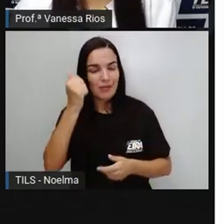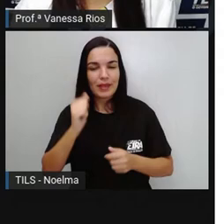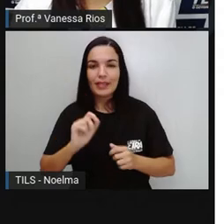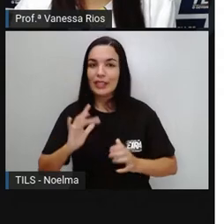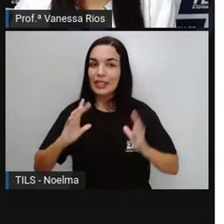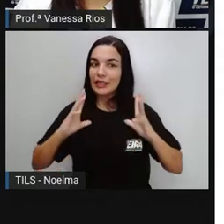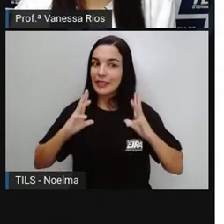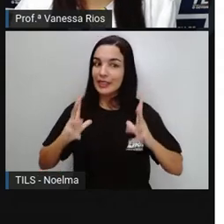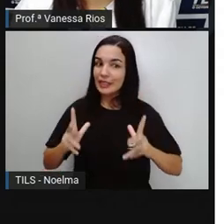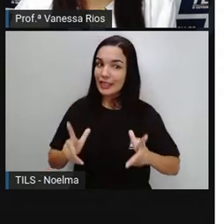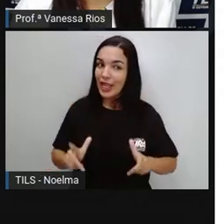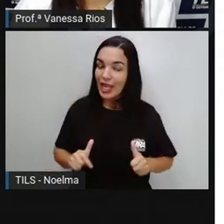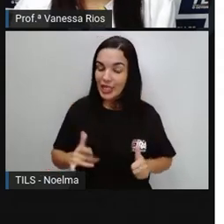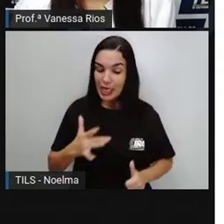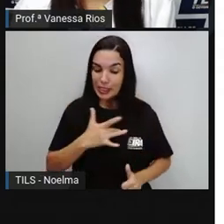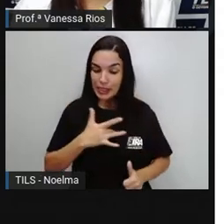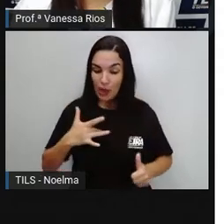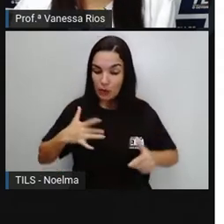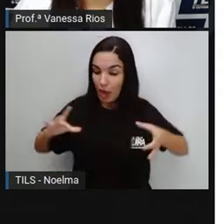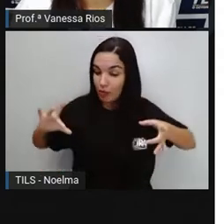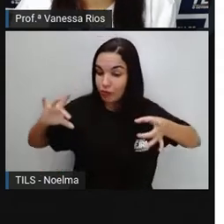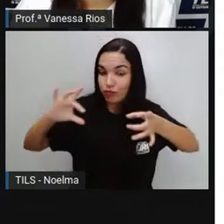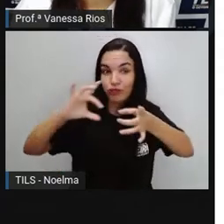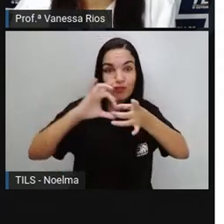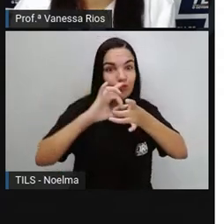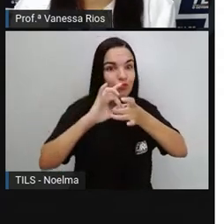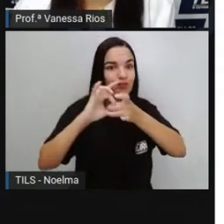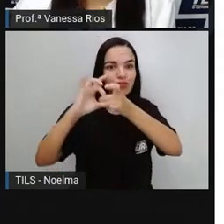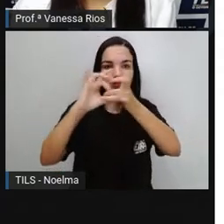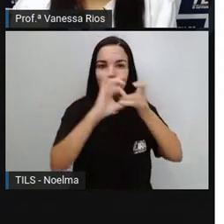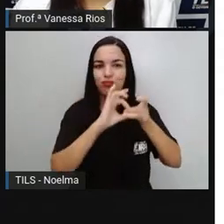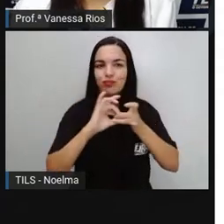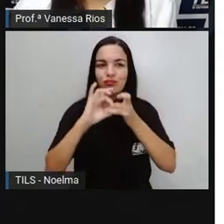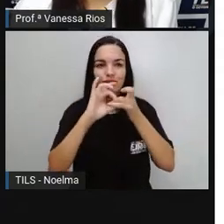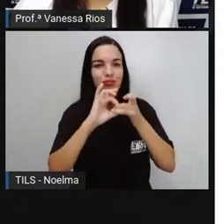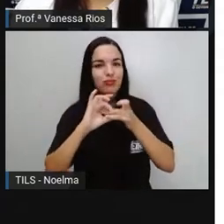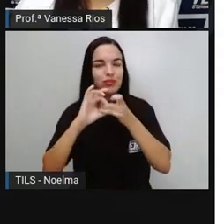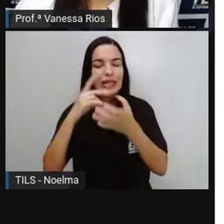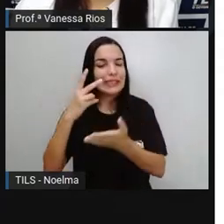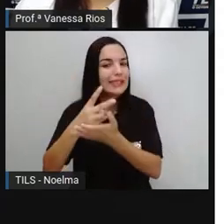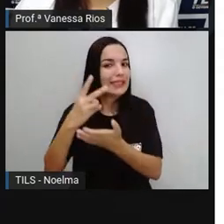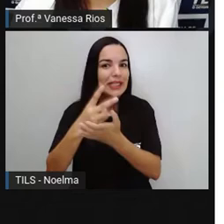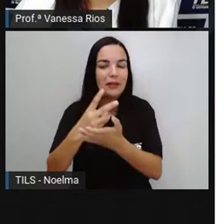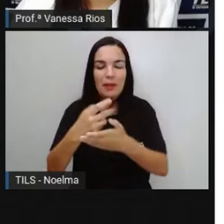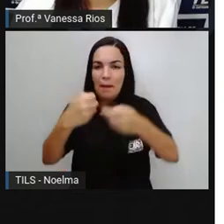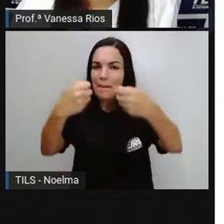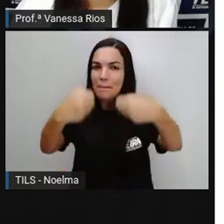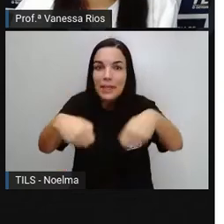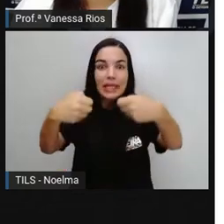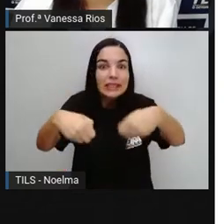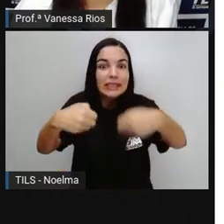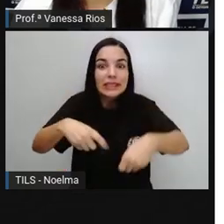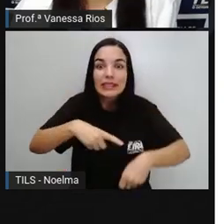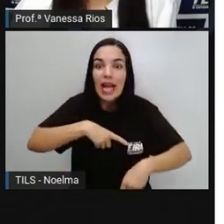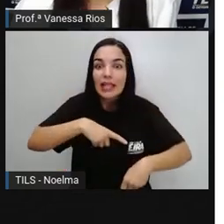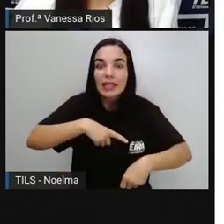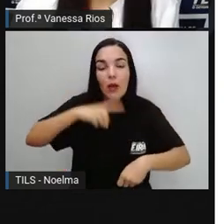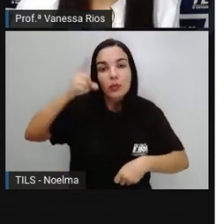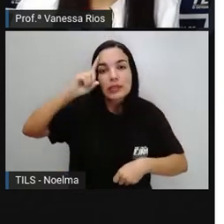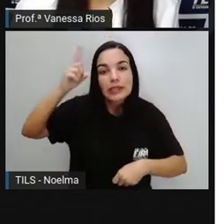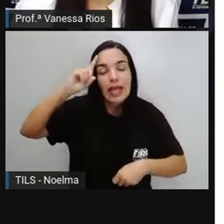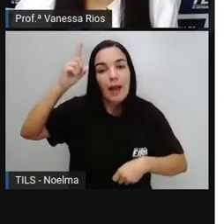Eles estão aí São conceitos Que estão Associados Eu preciso Dos hábitos De higiene